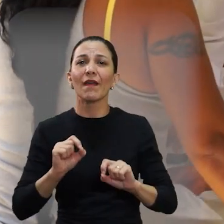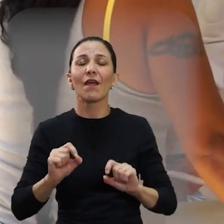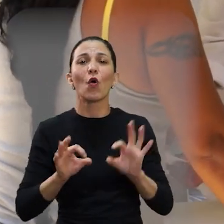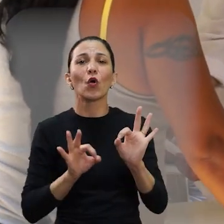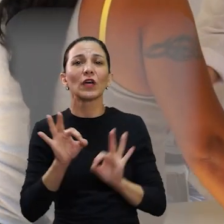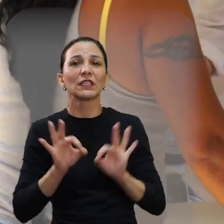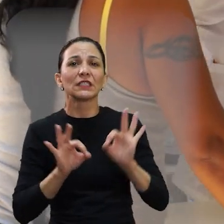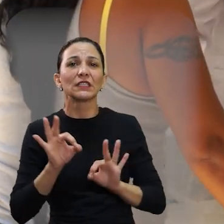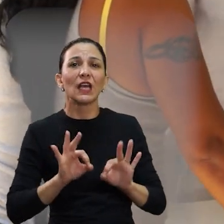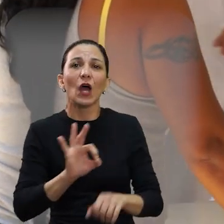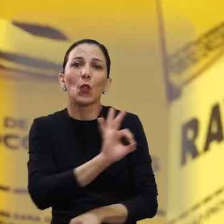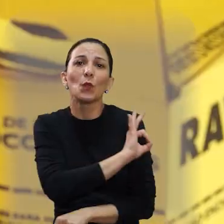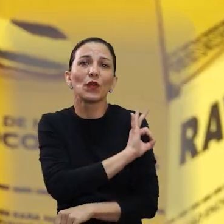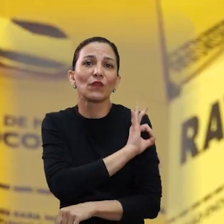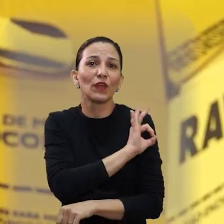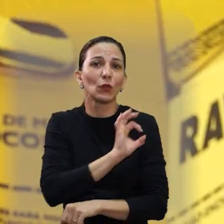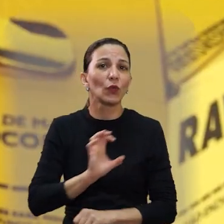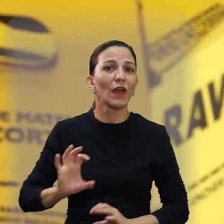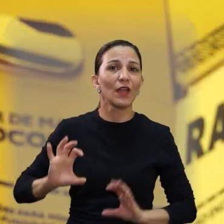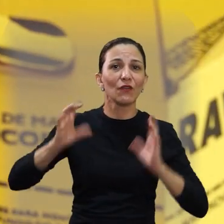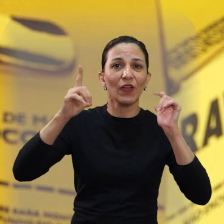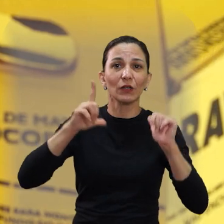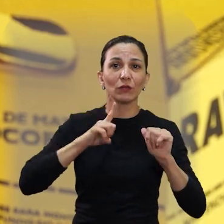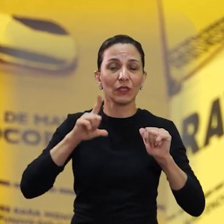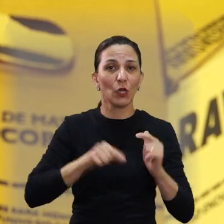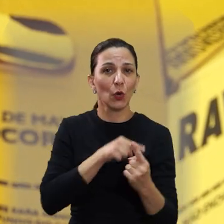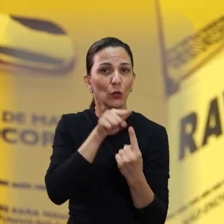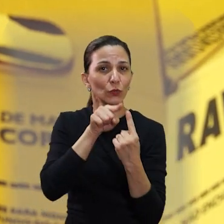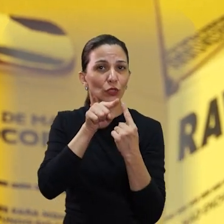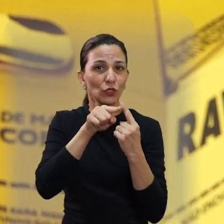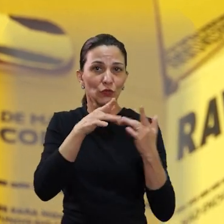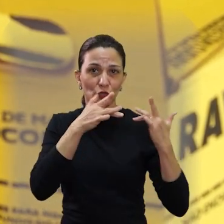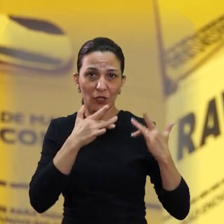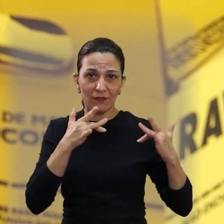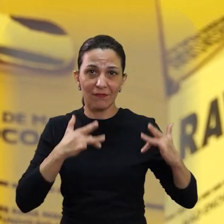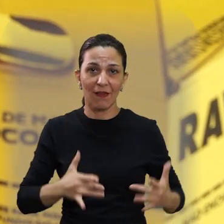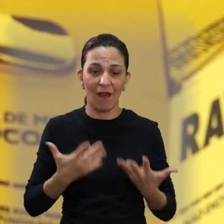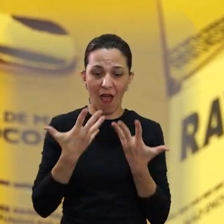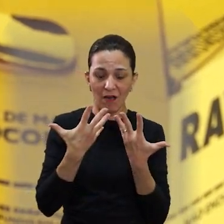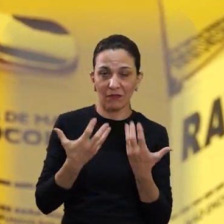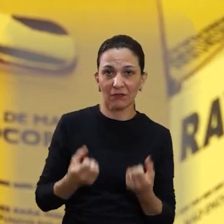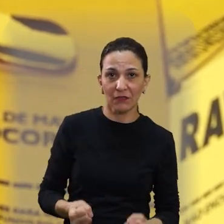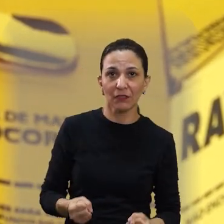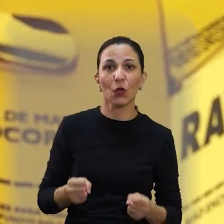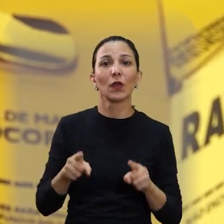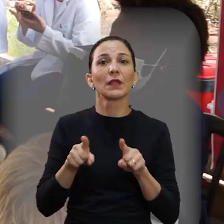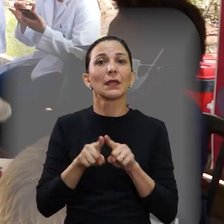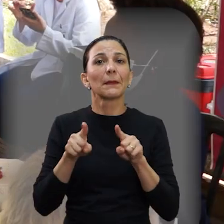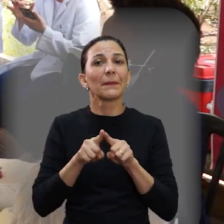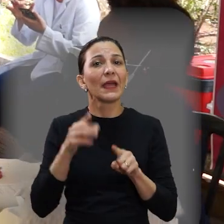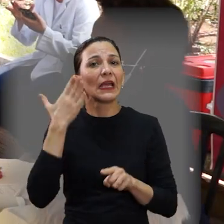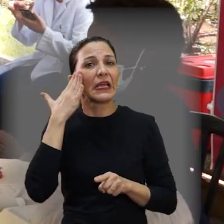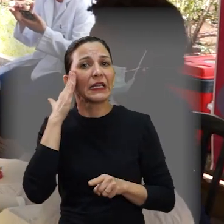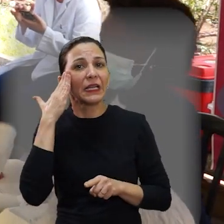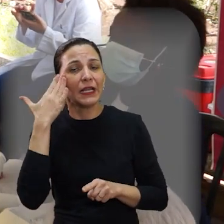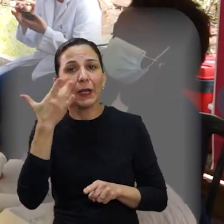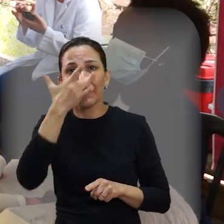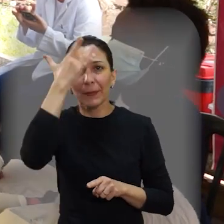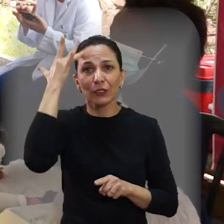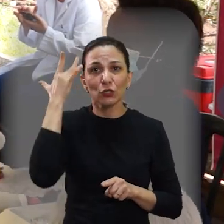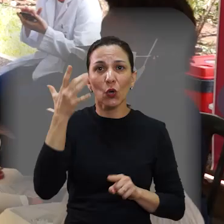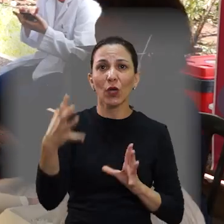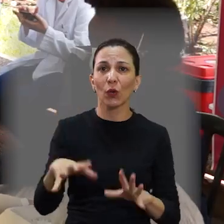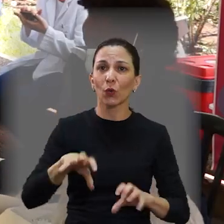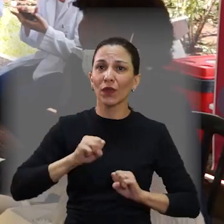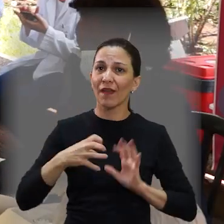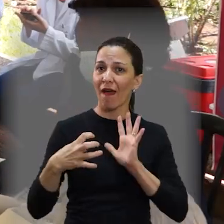evento organizado pela Prefeitura, com o propósito de reforçar a solidariedade, a tolerância e a compreensão com as pessoas infectadas